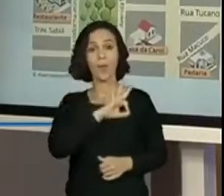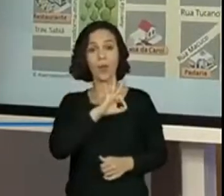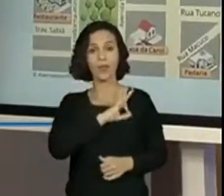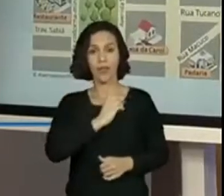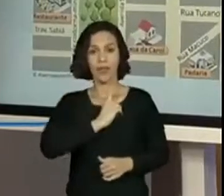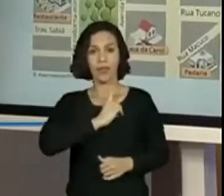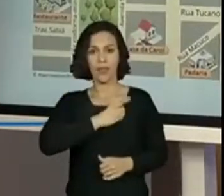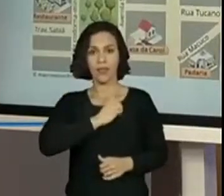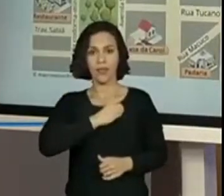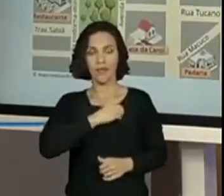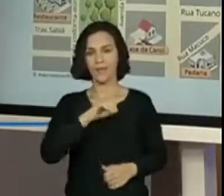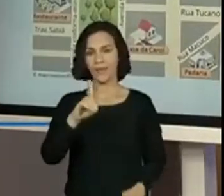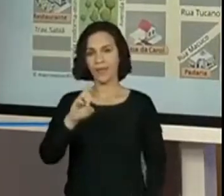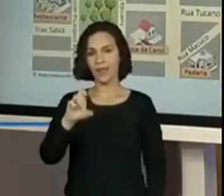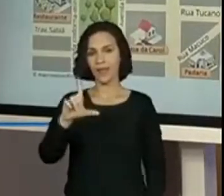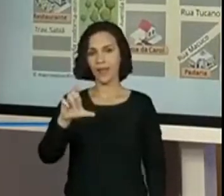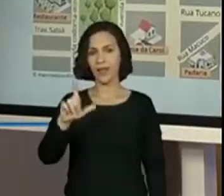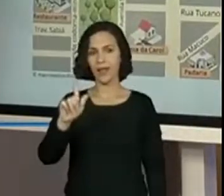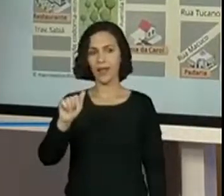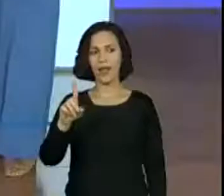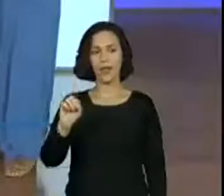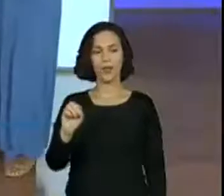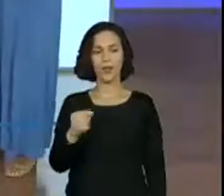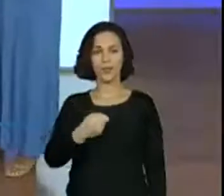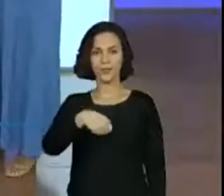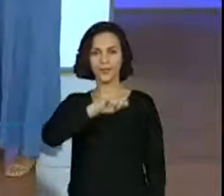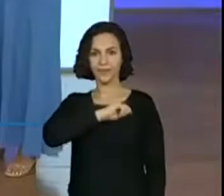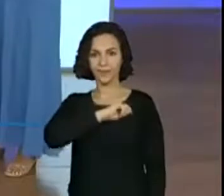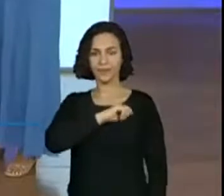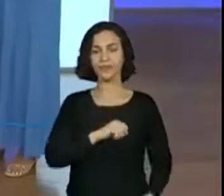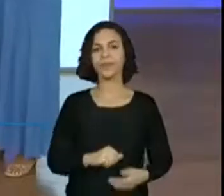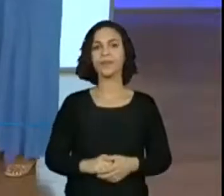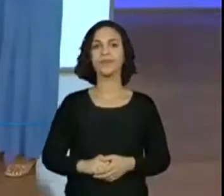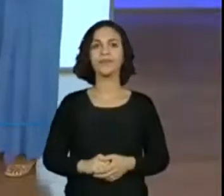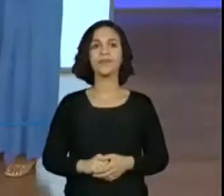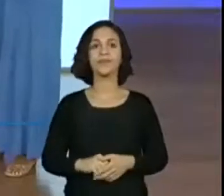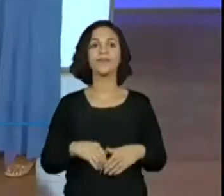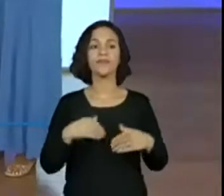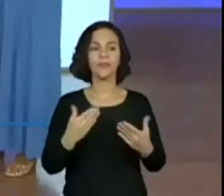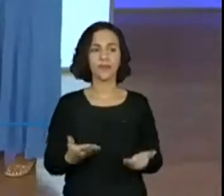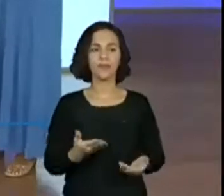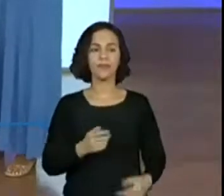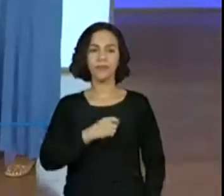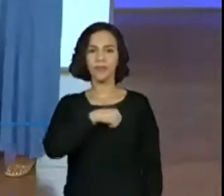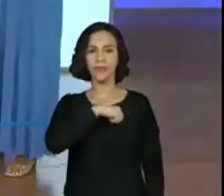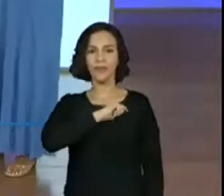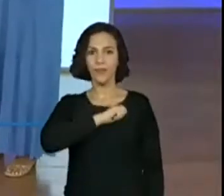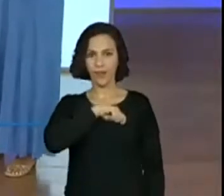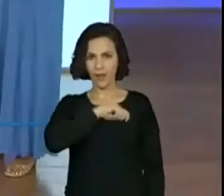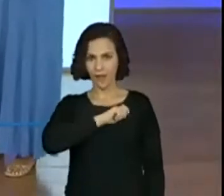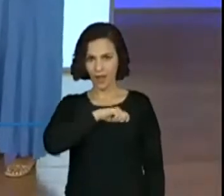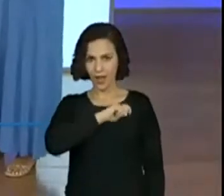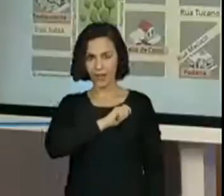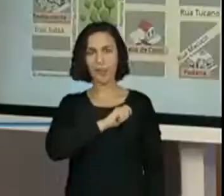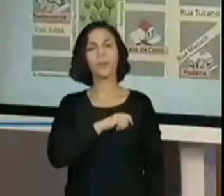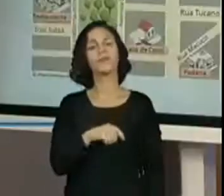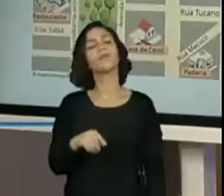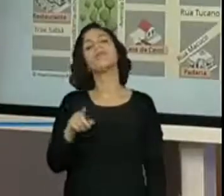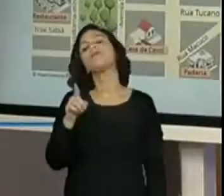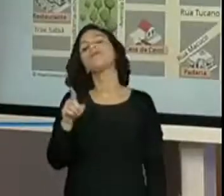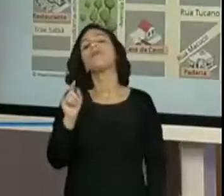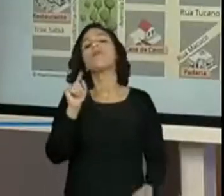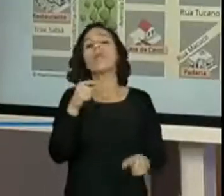polícia. Então, onde ele trabalha? Onde? Na delegacia. Na delegacia, tá? Na delegacia de Então, vamos